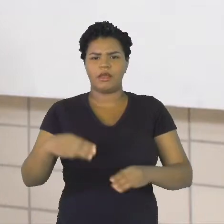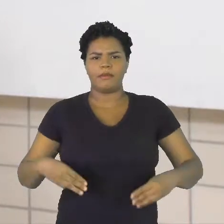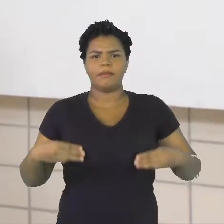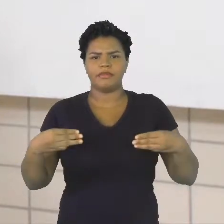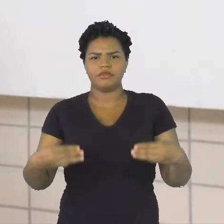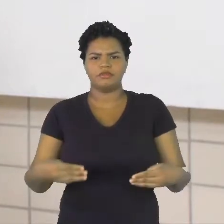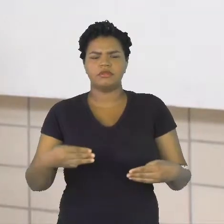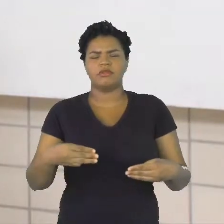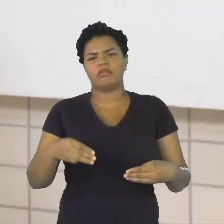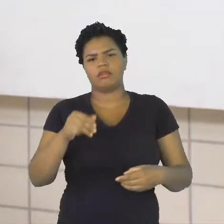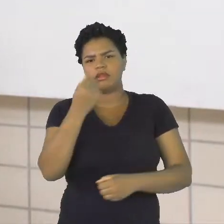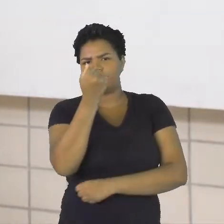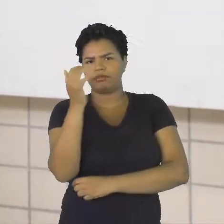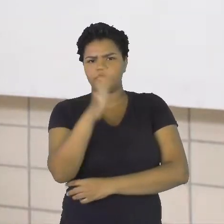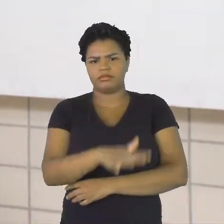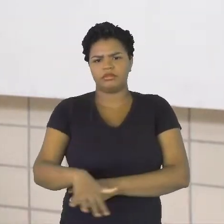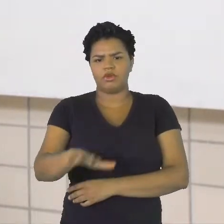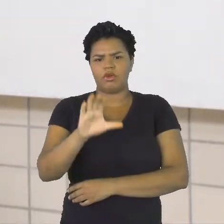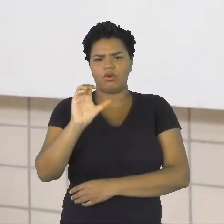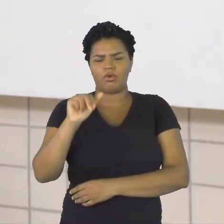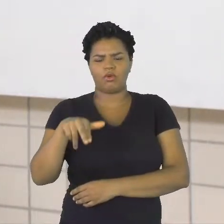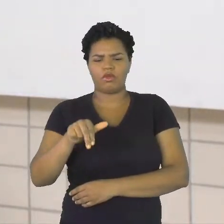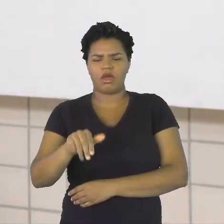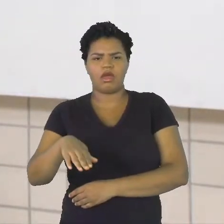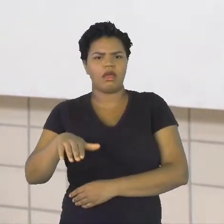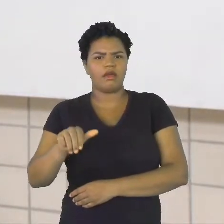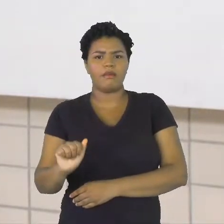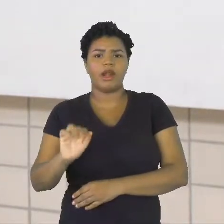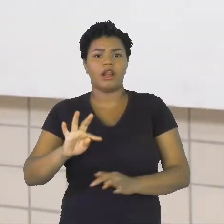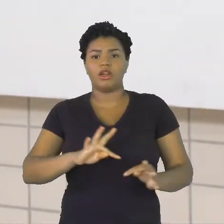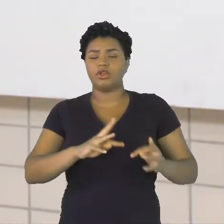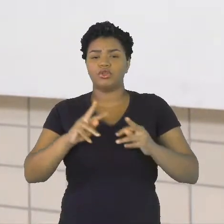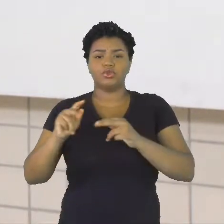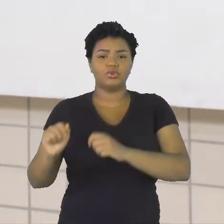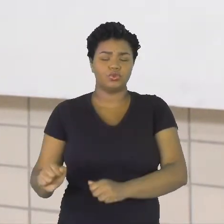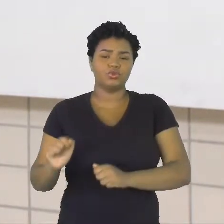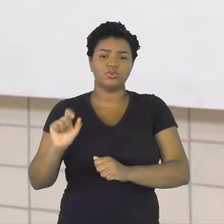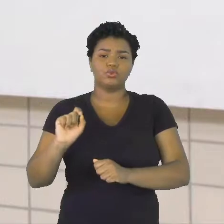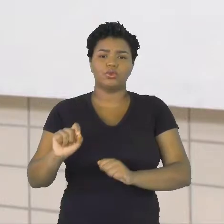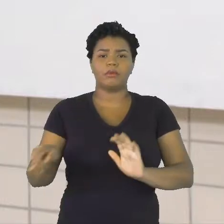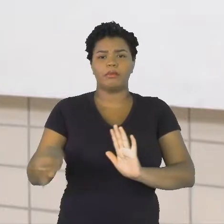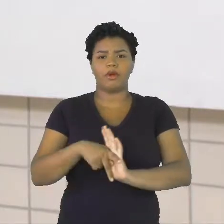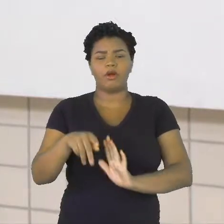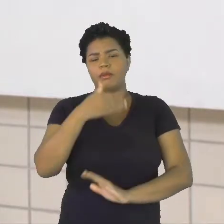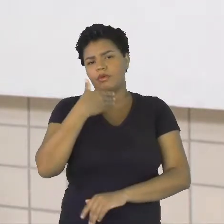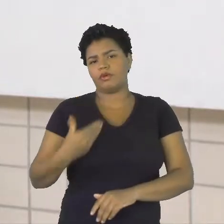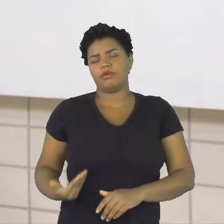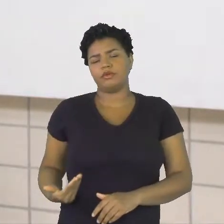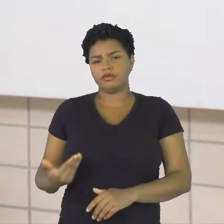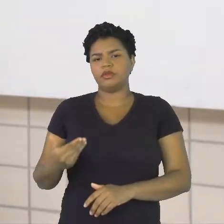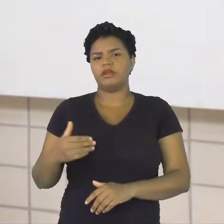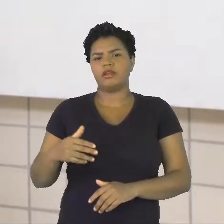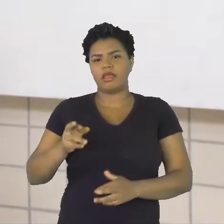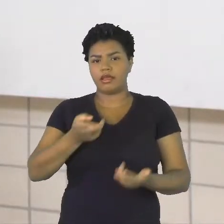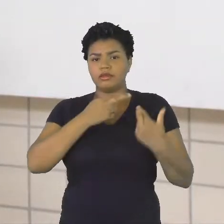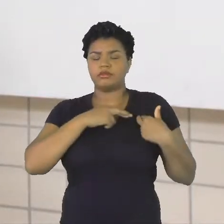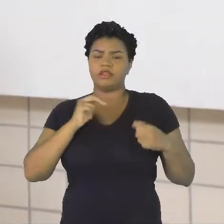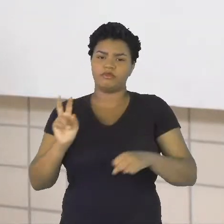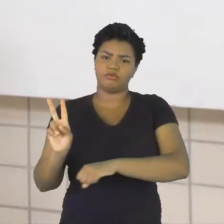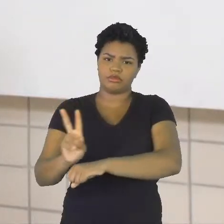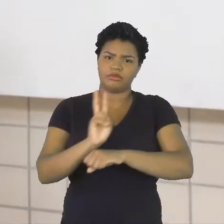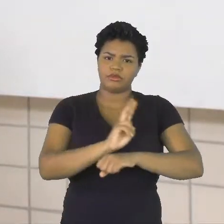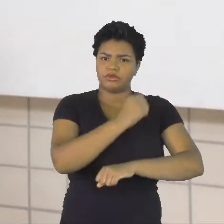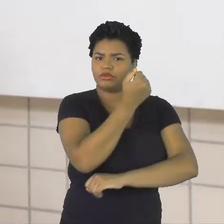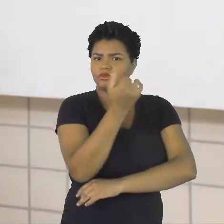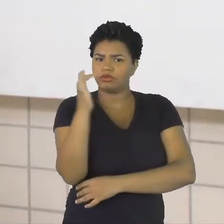Ambiente, do CONAMA, que são todos órgãos do governo que são responsáveis para proteger o meio